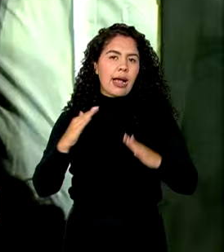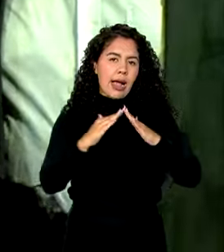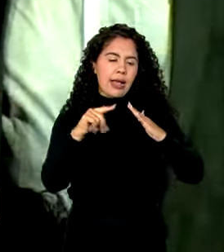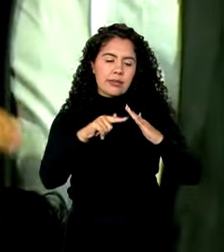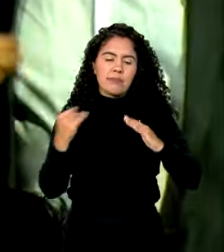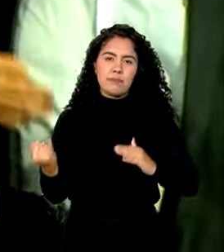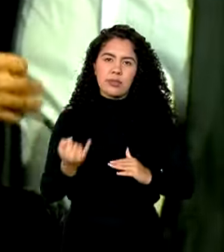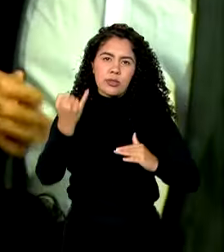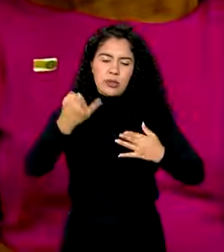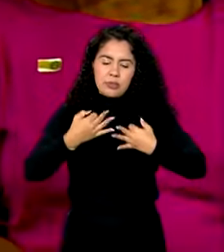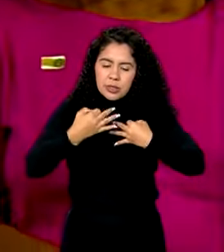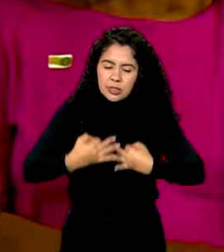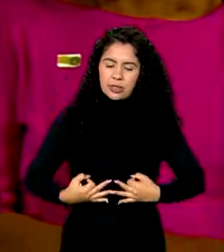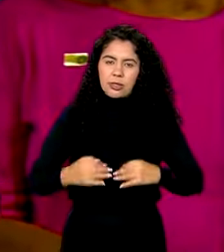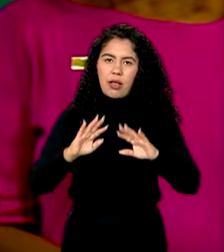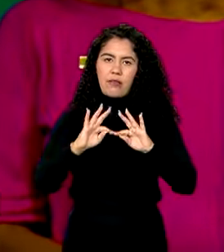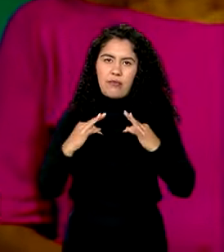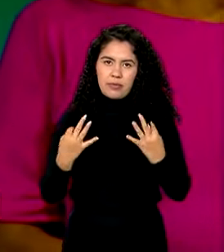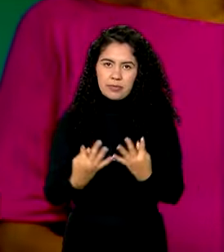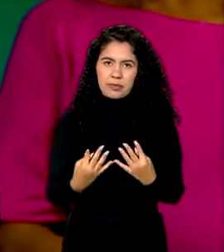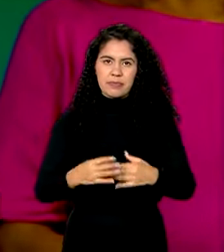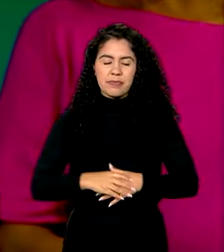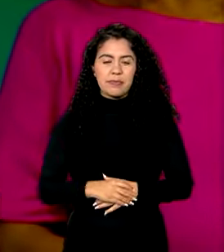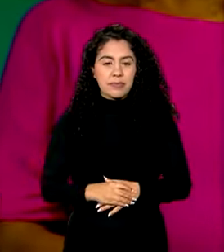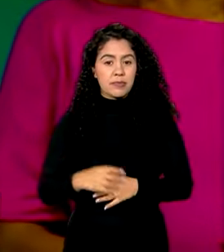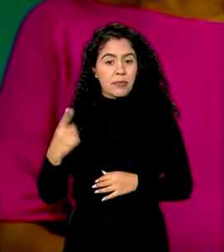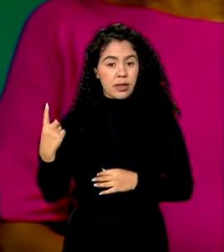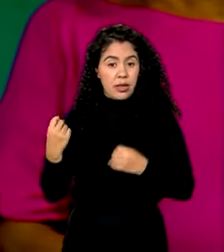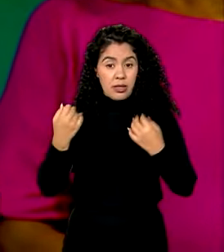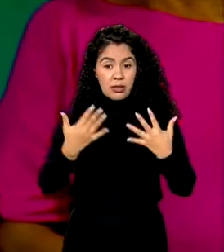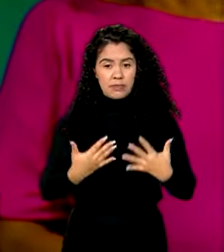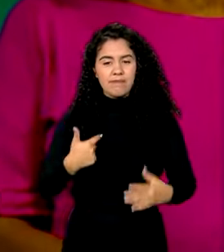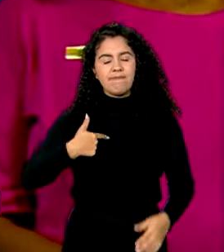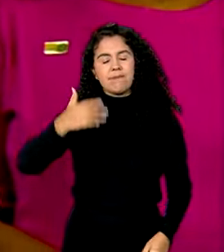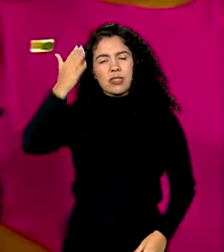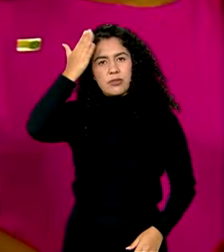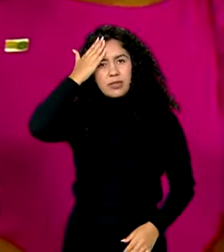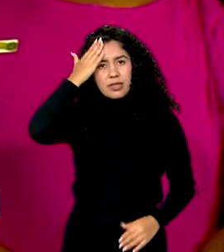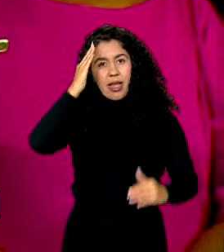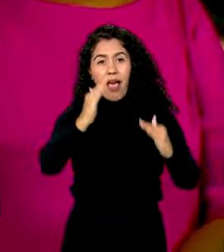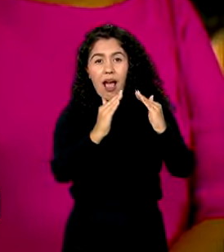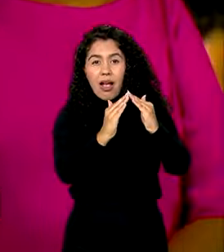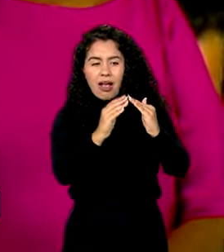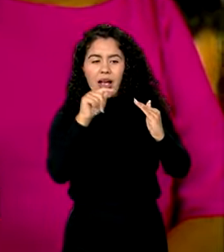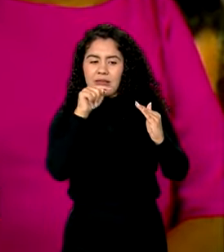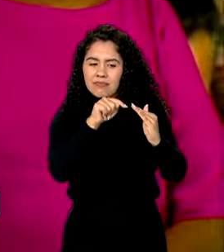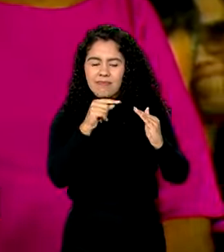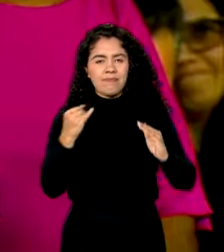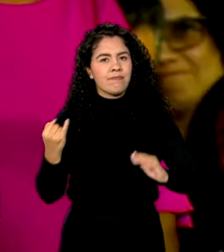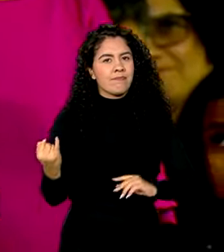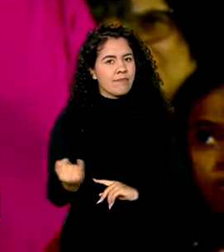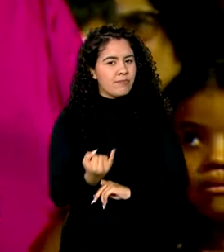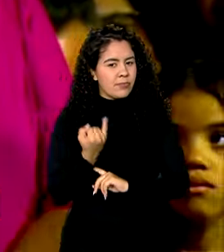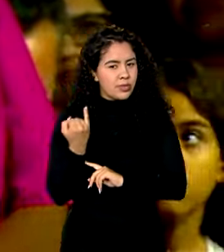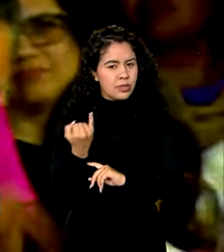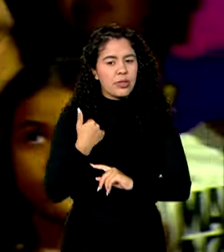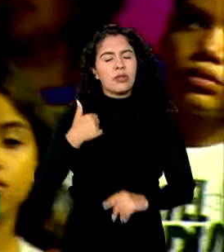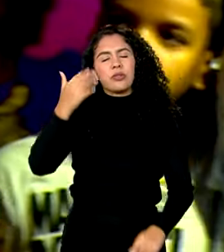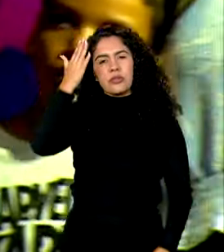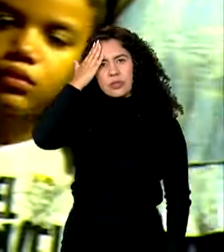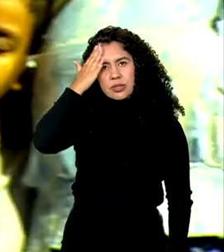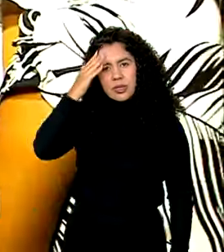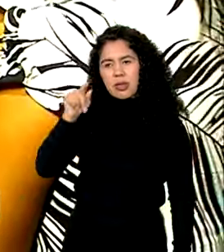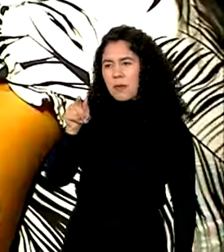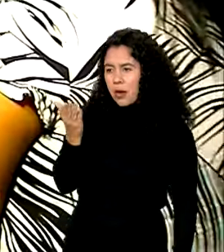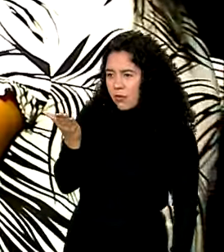dignidade de uma família. Eu sei a importância de uma casa. Eu sei para a senhora, eu sei